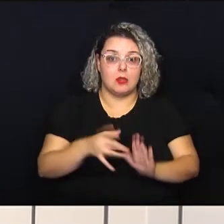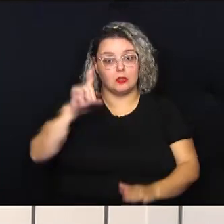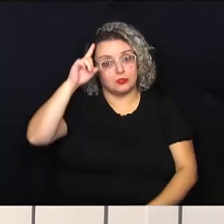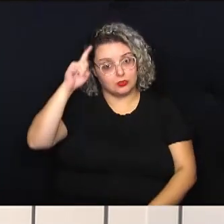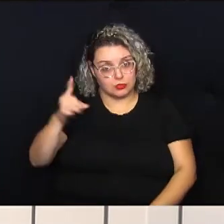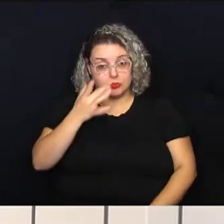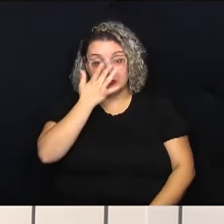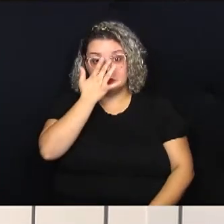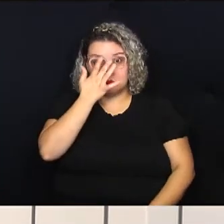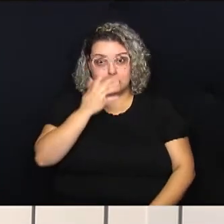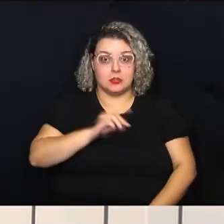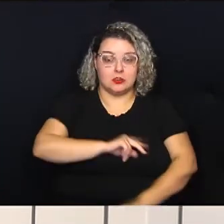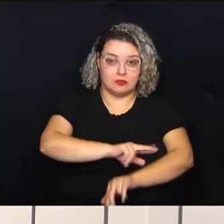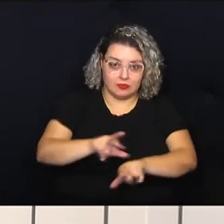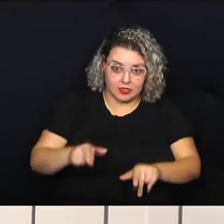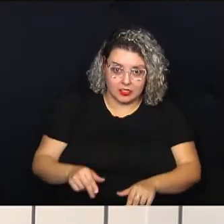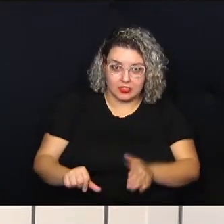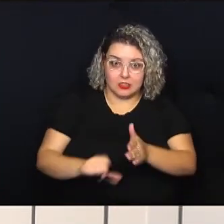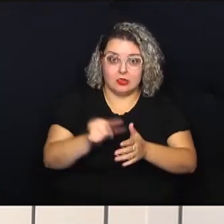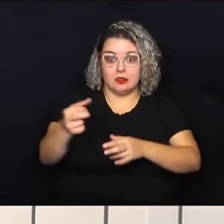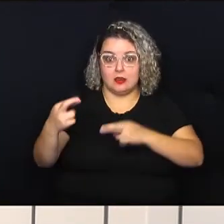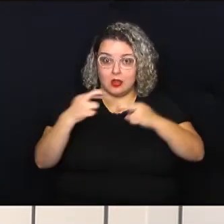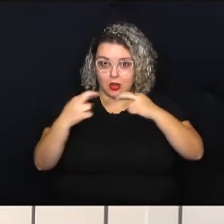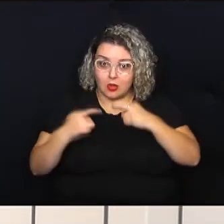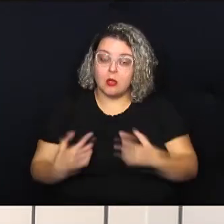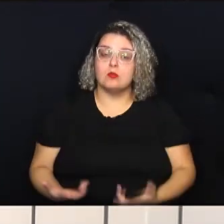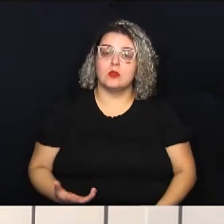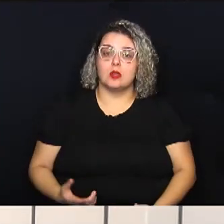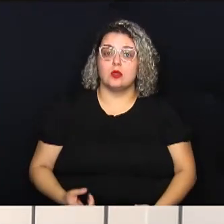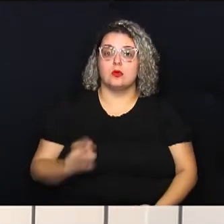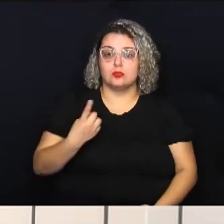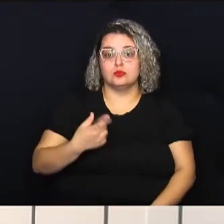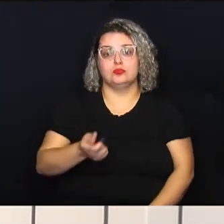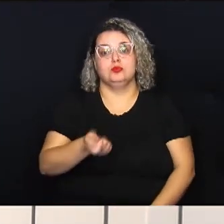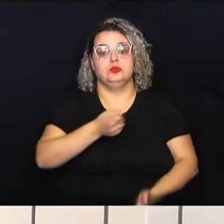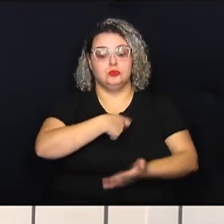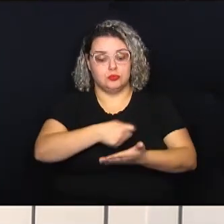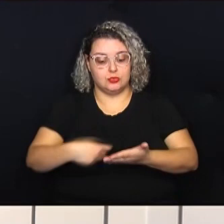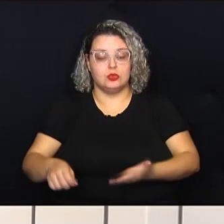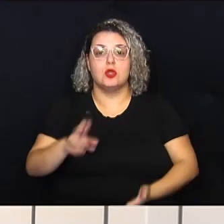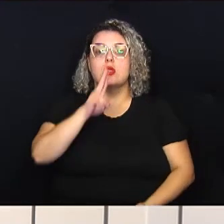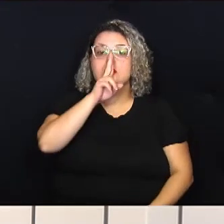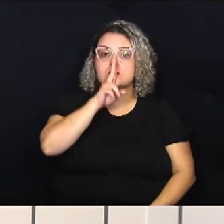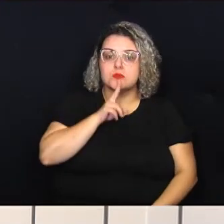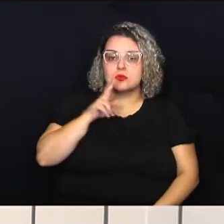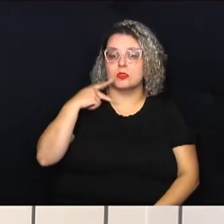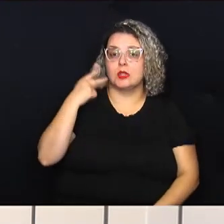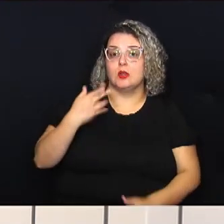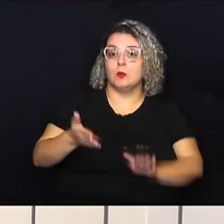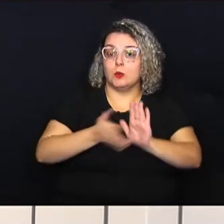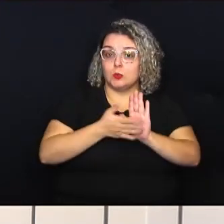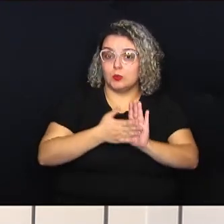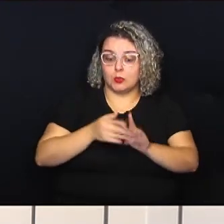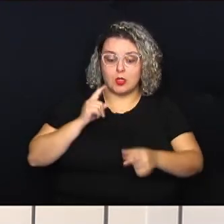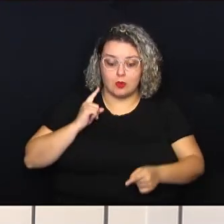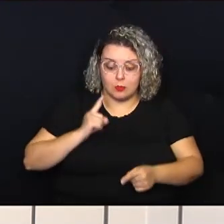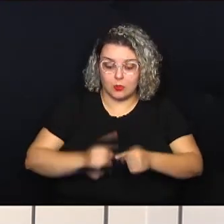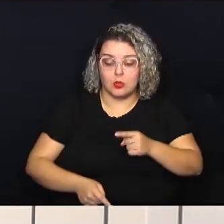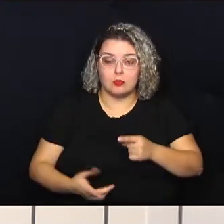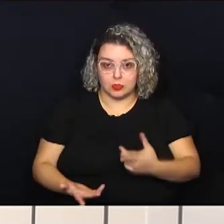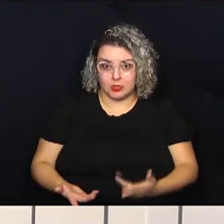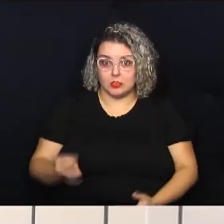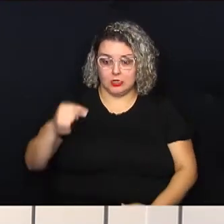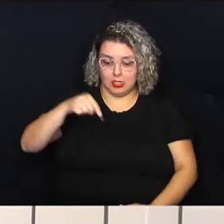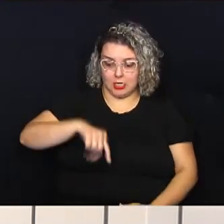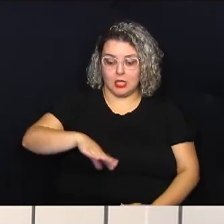Entre eles, em primeira análise, um de autoria do vereador Nelson Ossere, que propõe a proibição, aqui